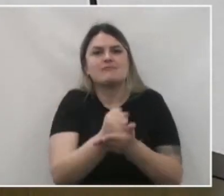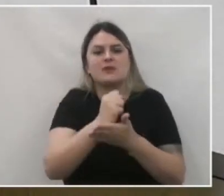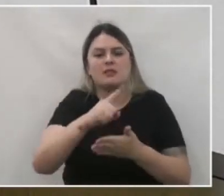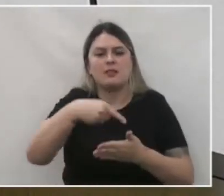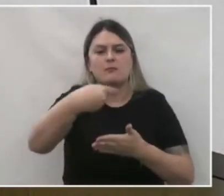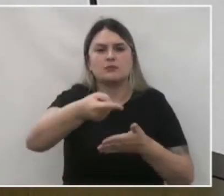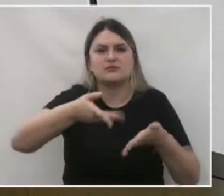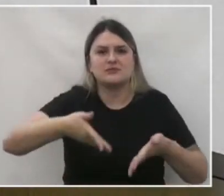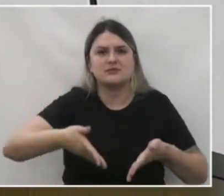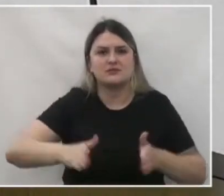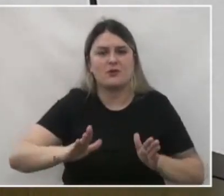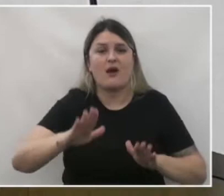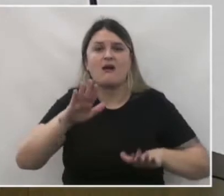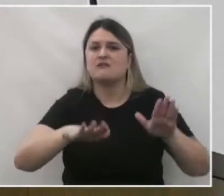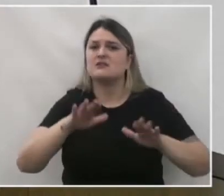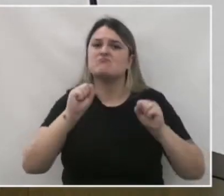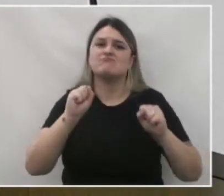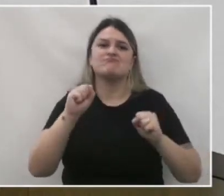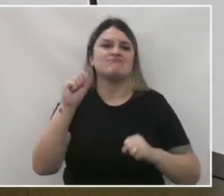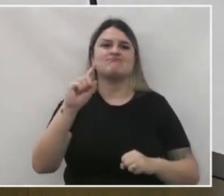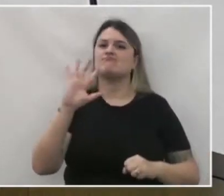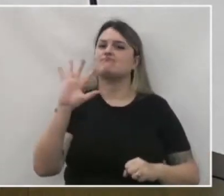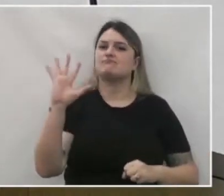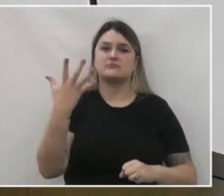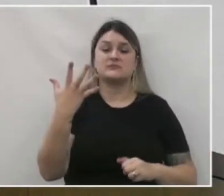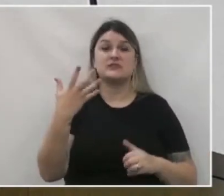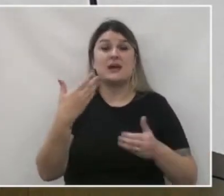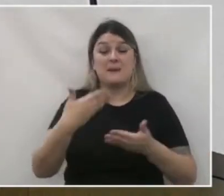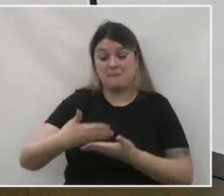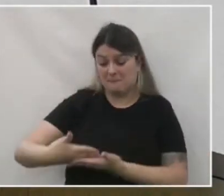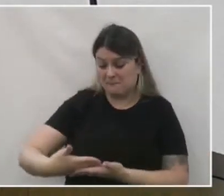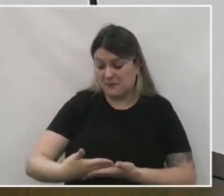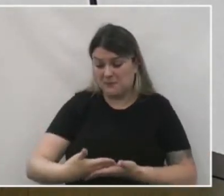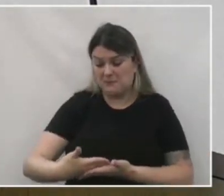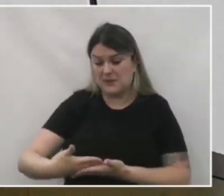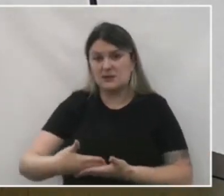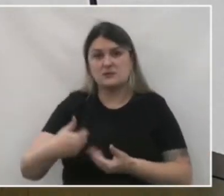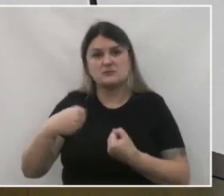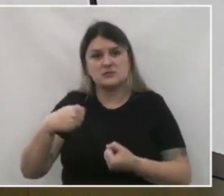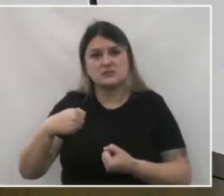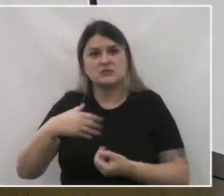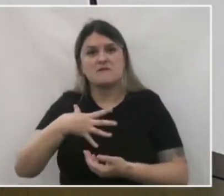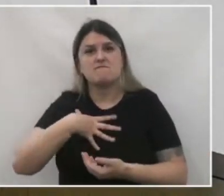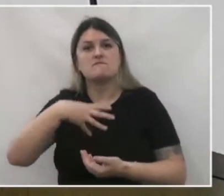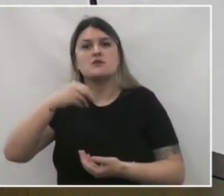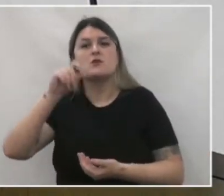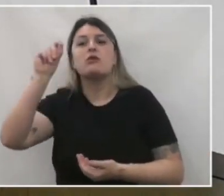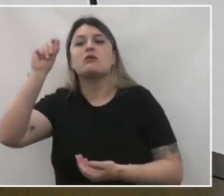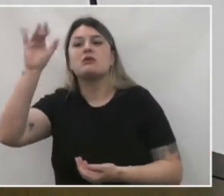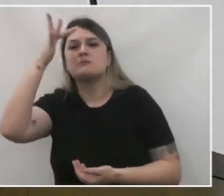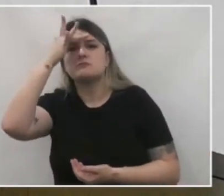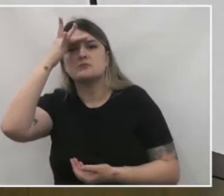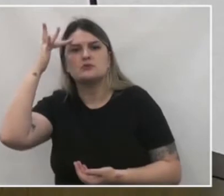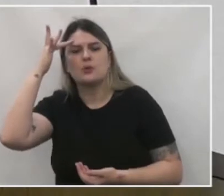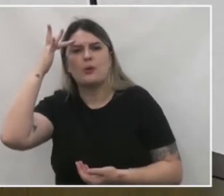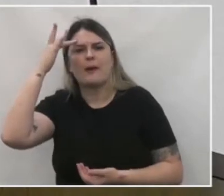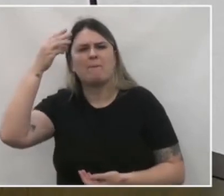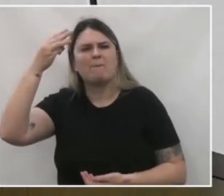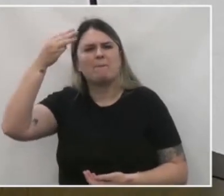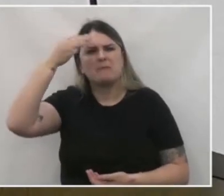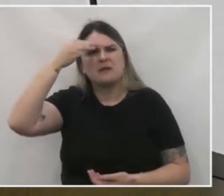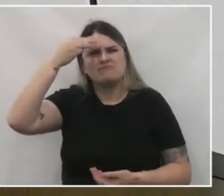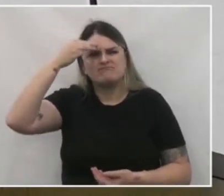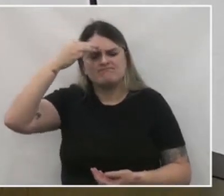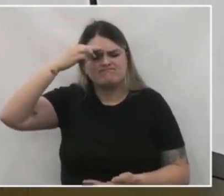mas que podem não ocorrer. É necessário que o bebê se torne filho de alguém. Ou seja, que uma mente possa se